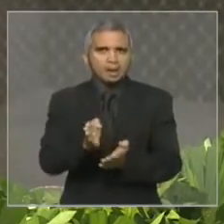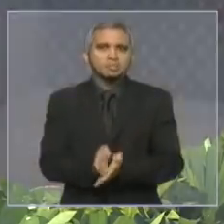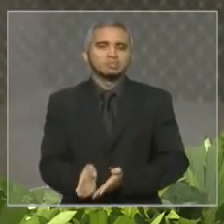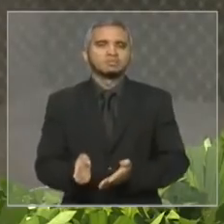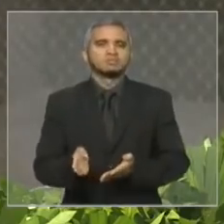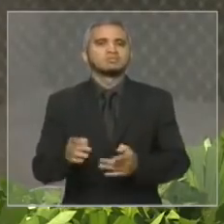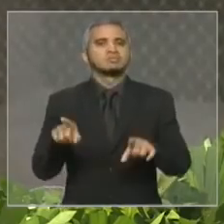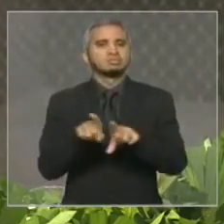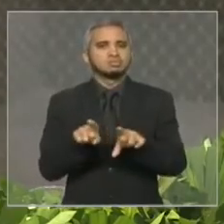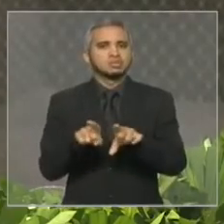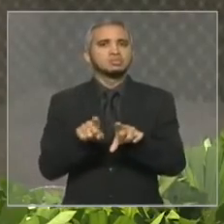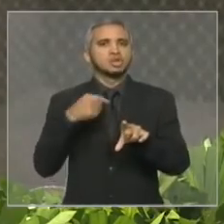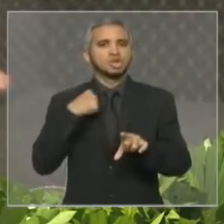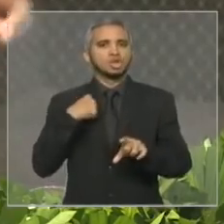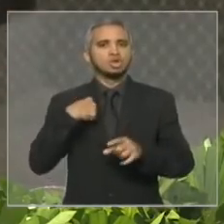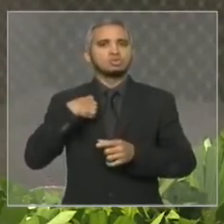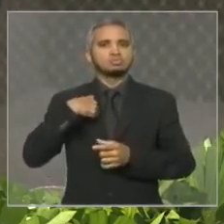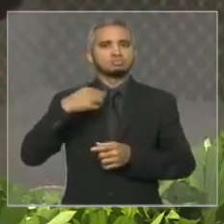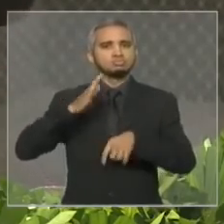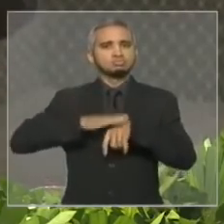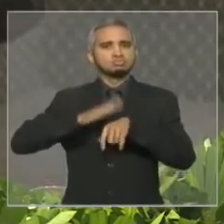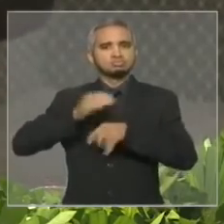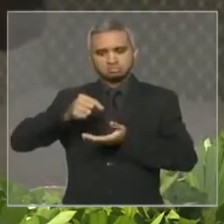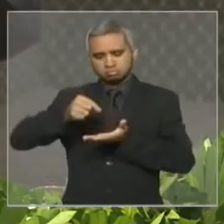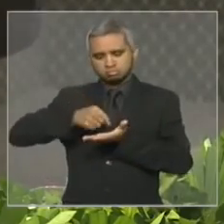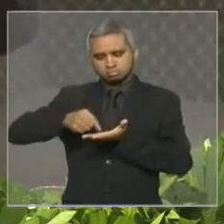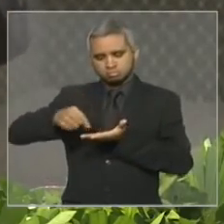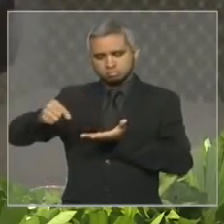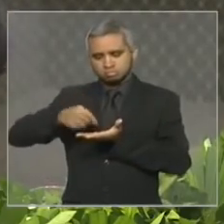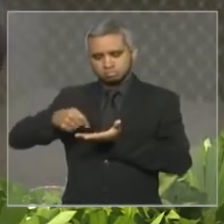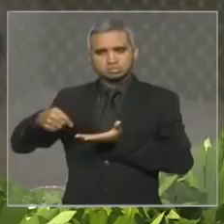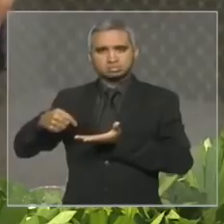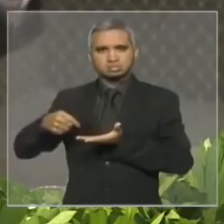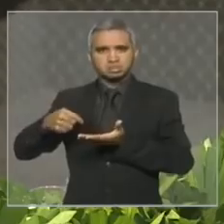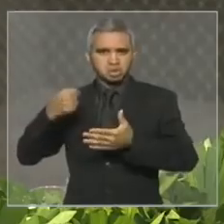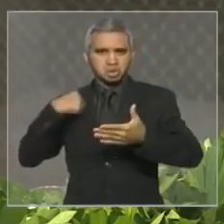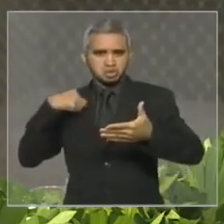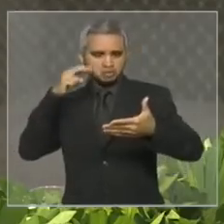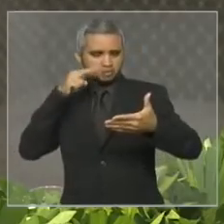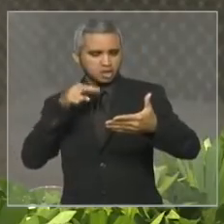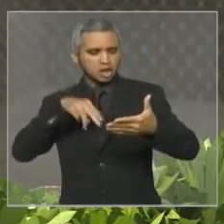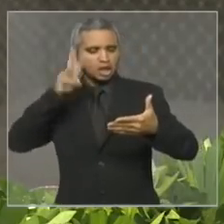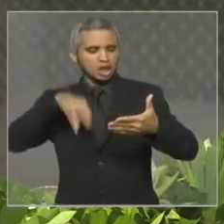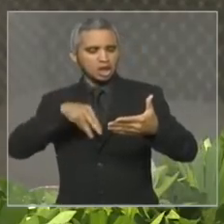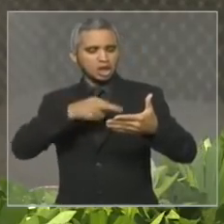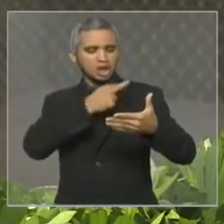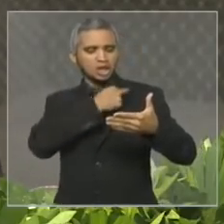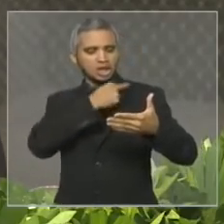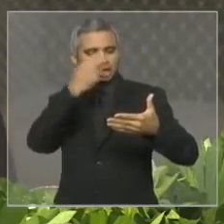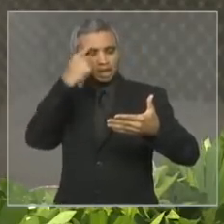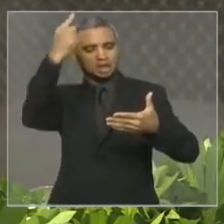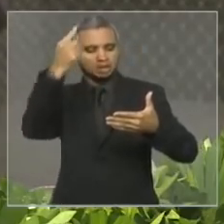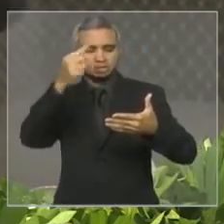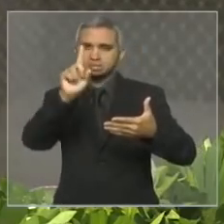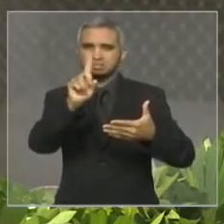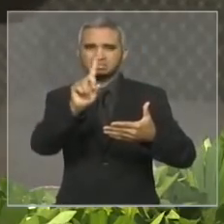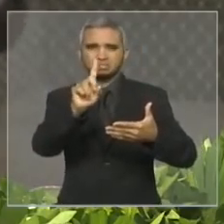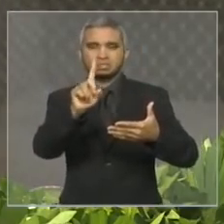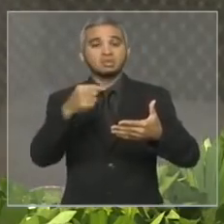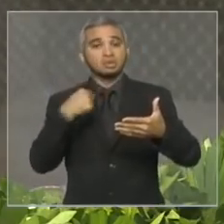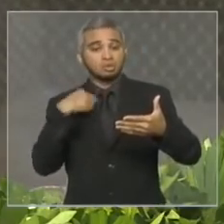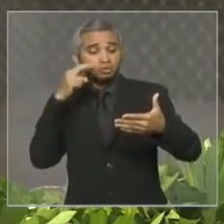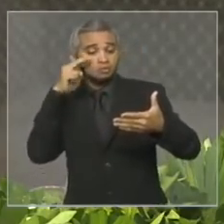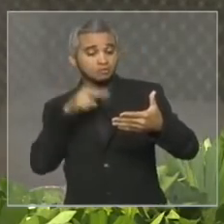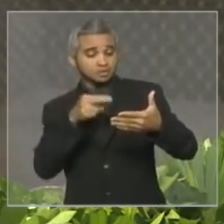sancionados por mim porque eu não olho a autoria eu olho se a ideia é positiva ou não para o